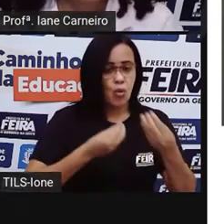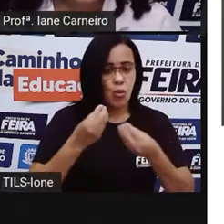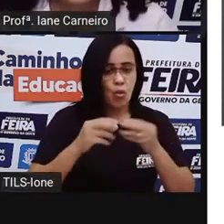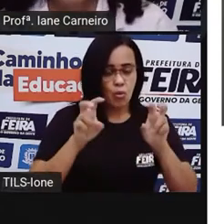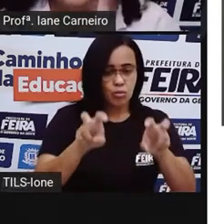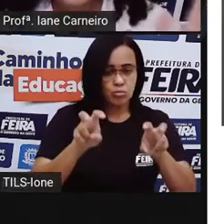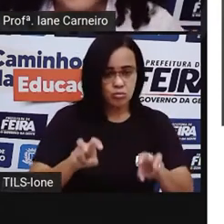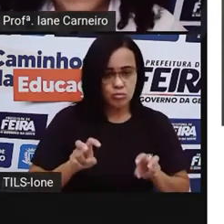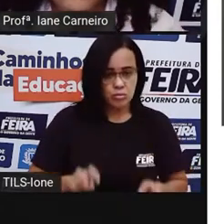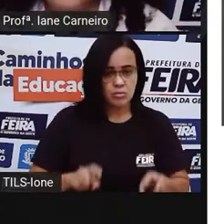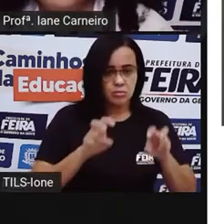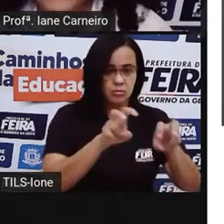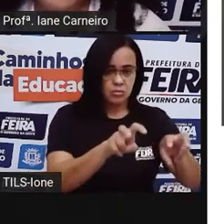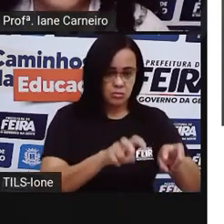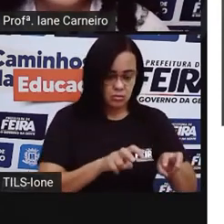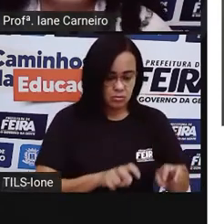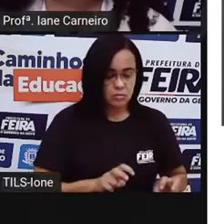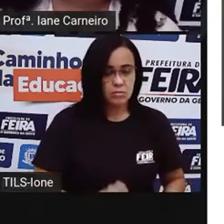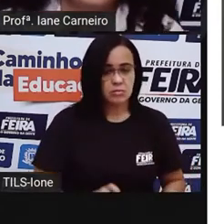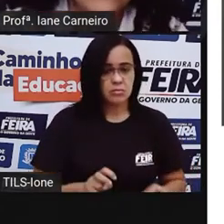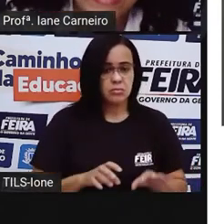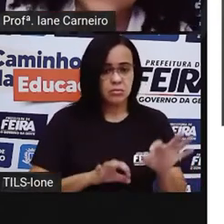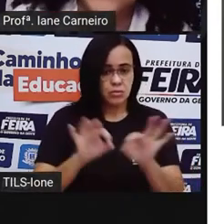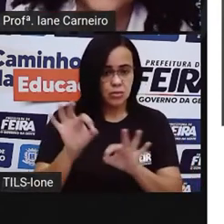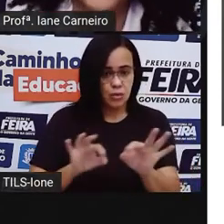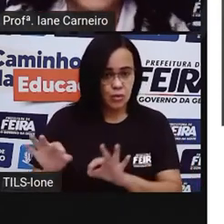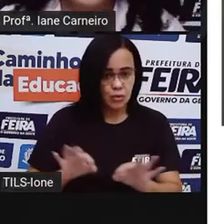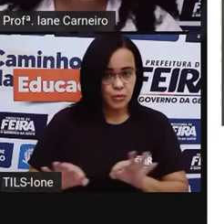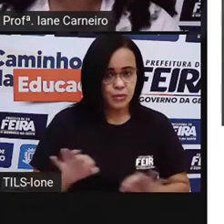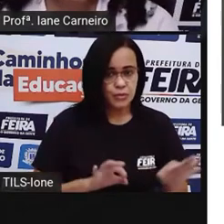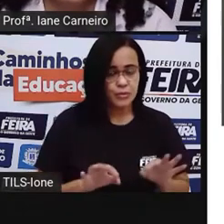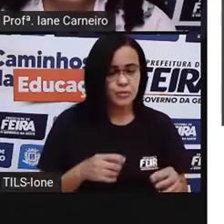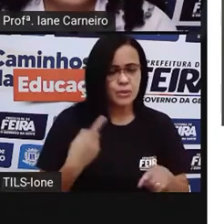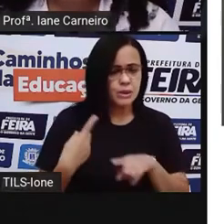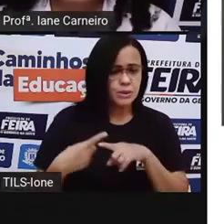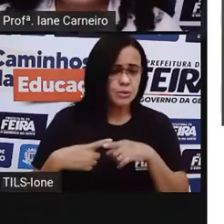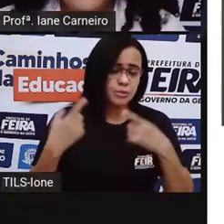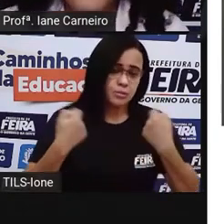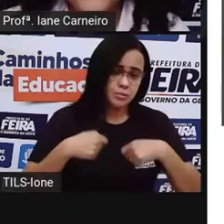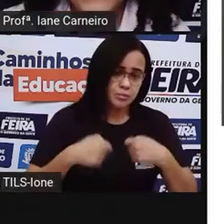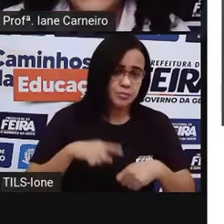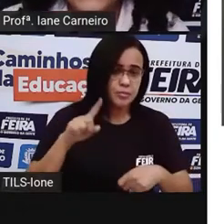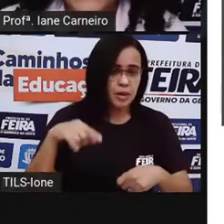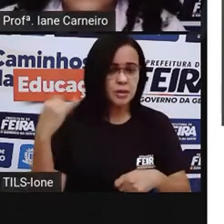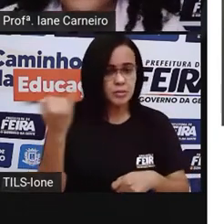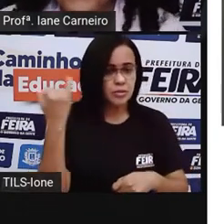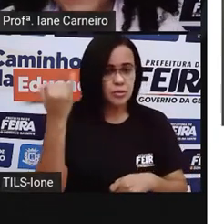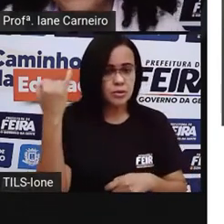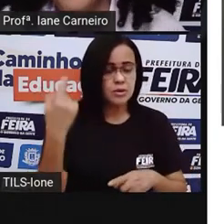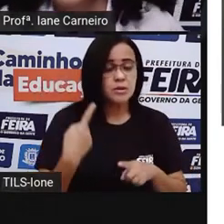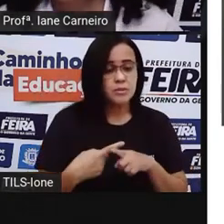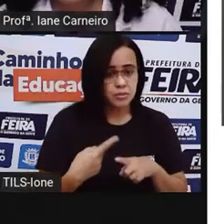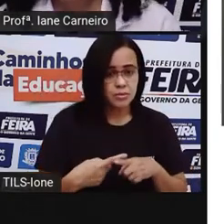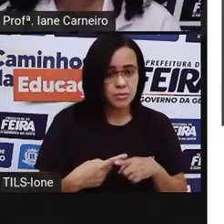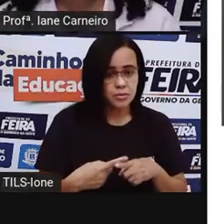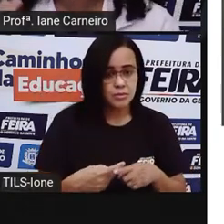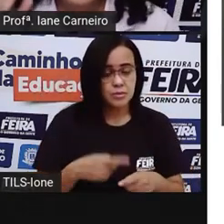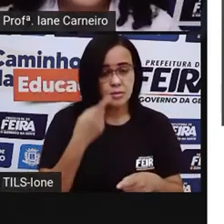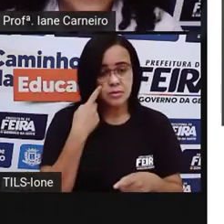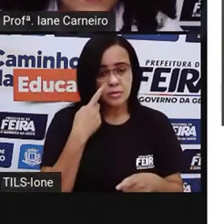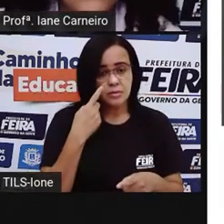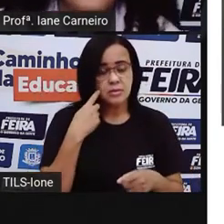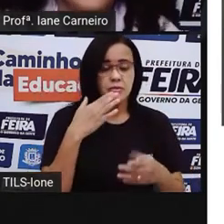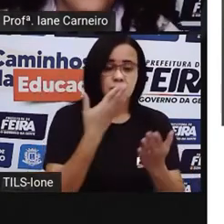Por quê, né? Por que será que é importante a gente estudar isso, né? A gente já viu aqui na aula de matemática algumas